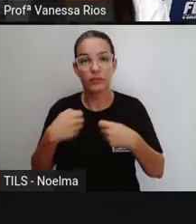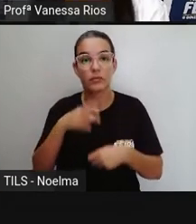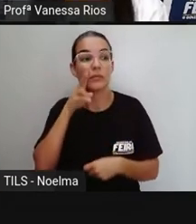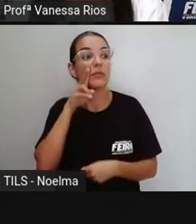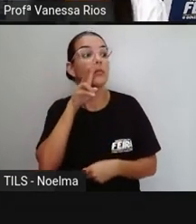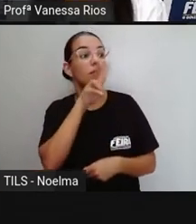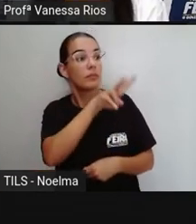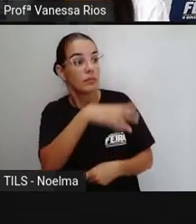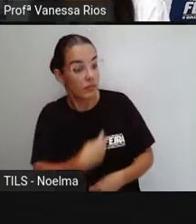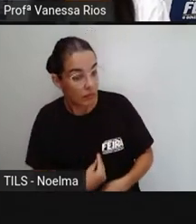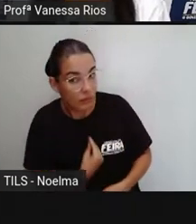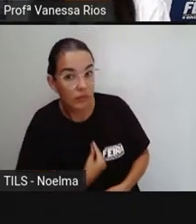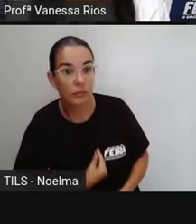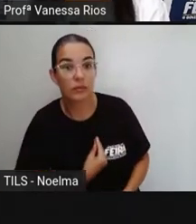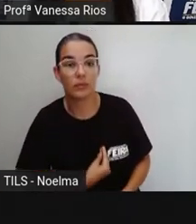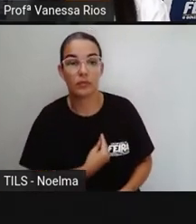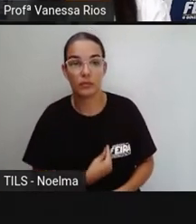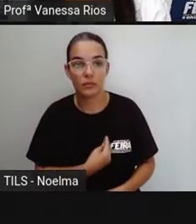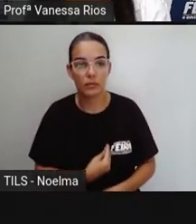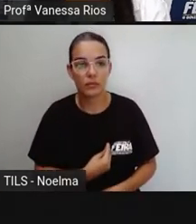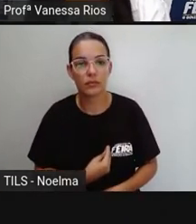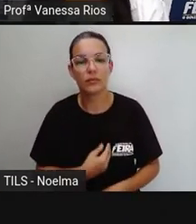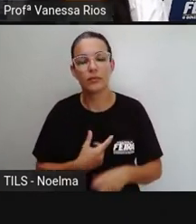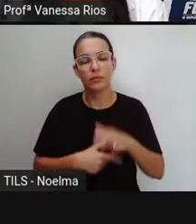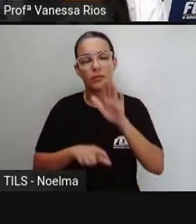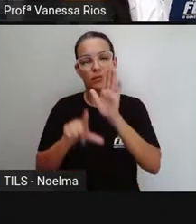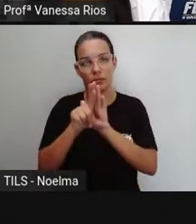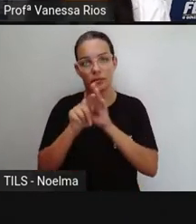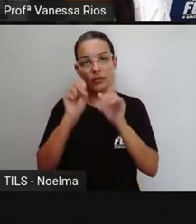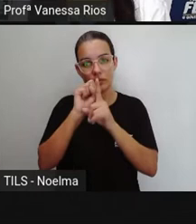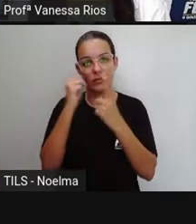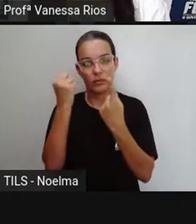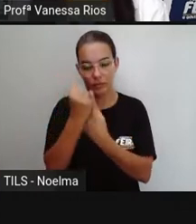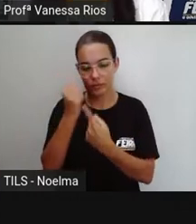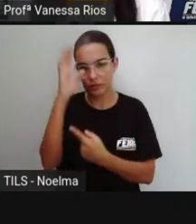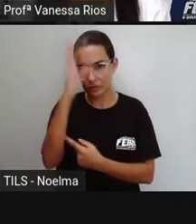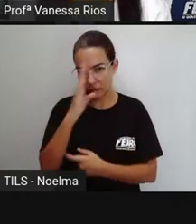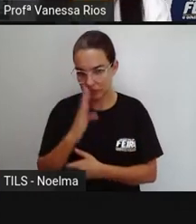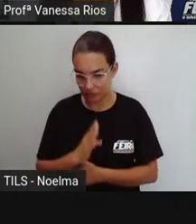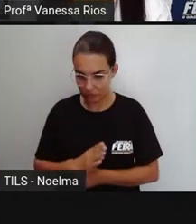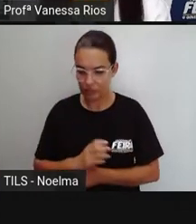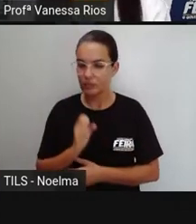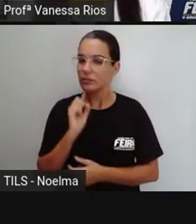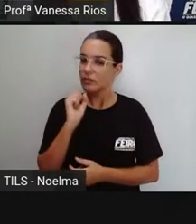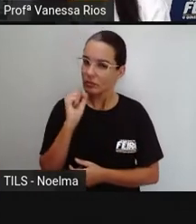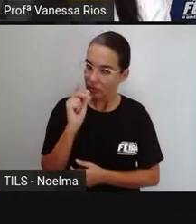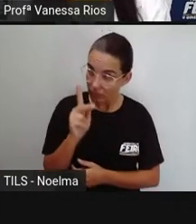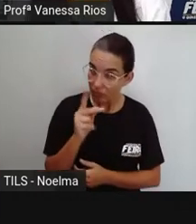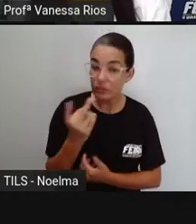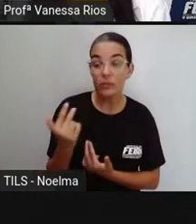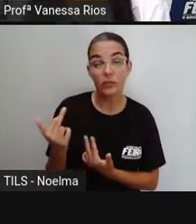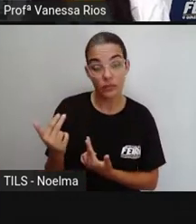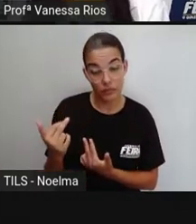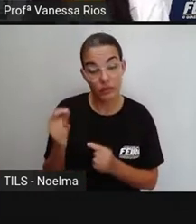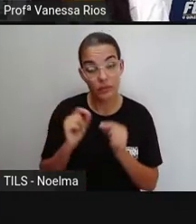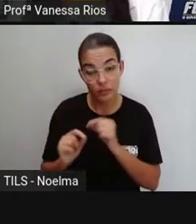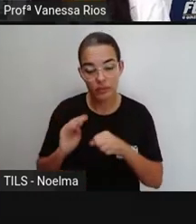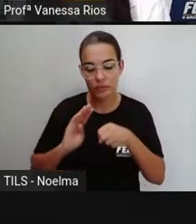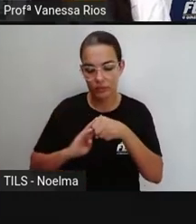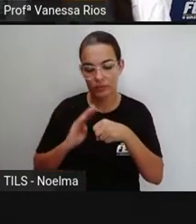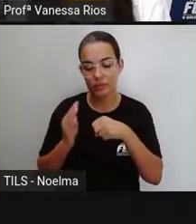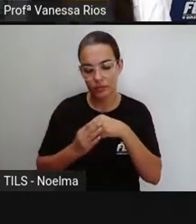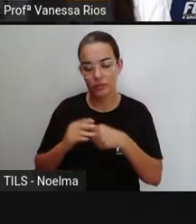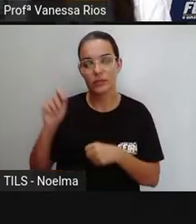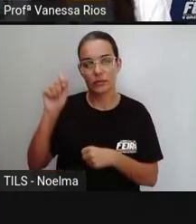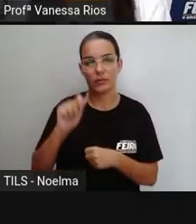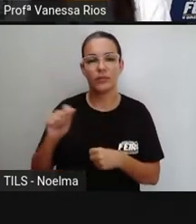reconhecido, para que você exista perante a sociedade brasileira? Da mesma forma, aí precisa haver o